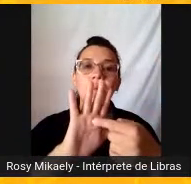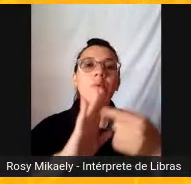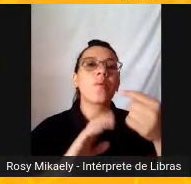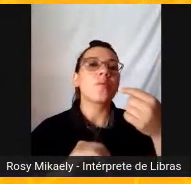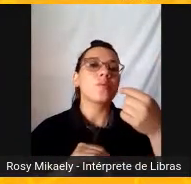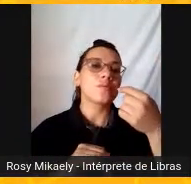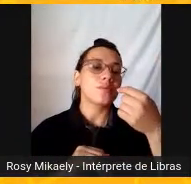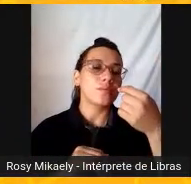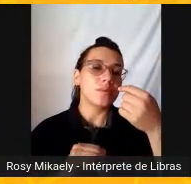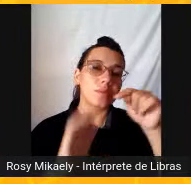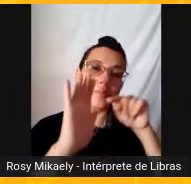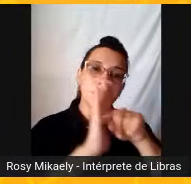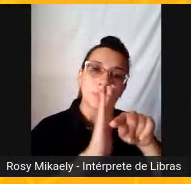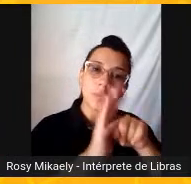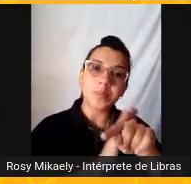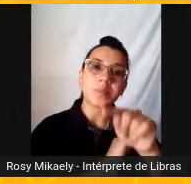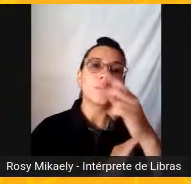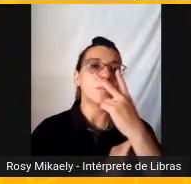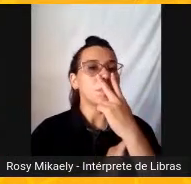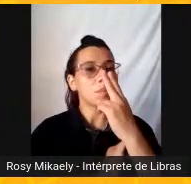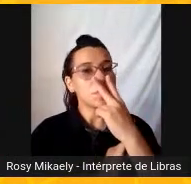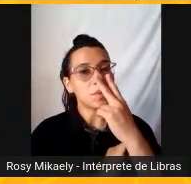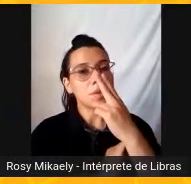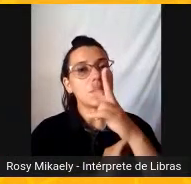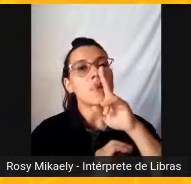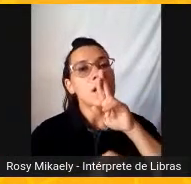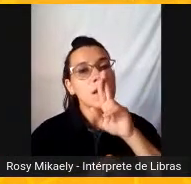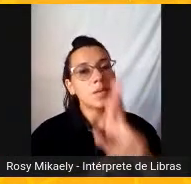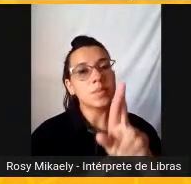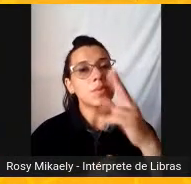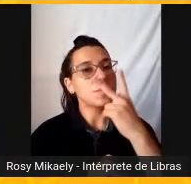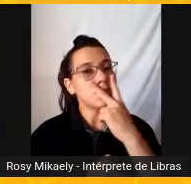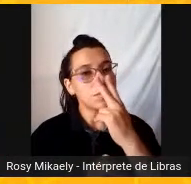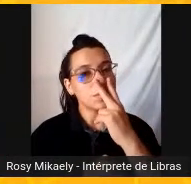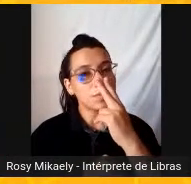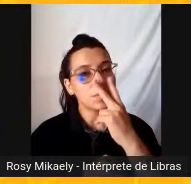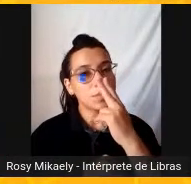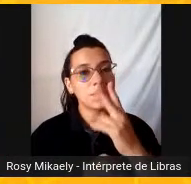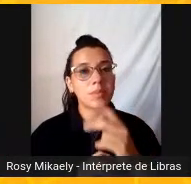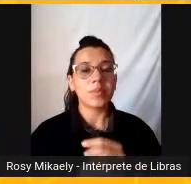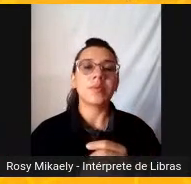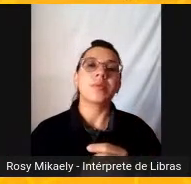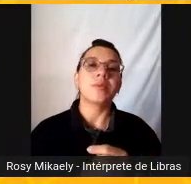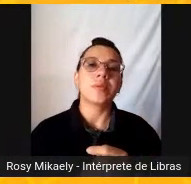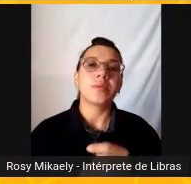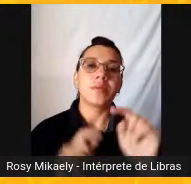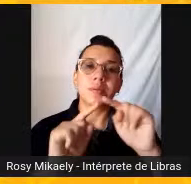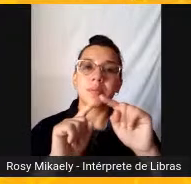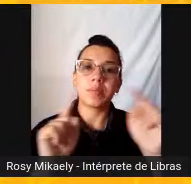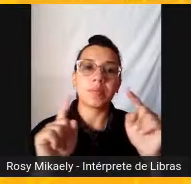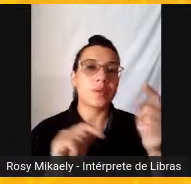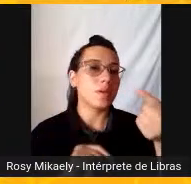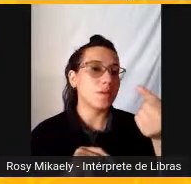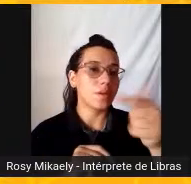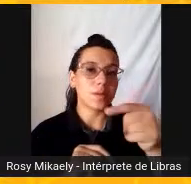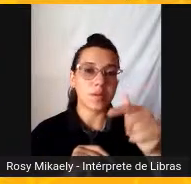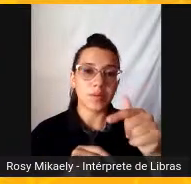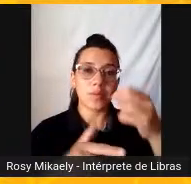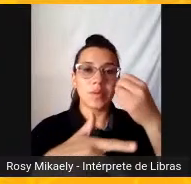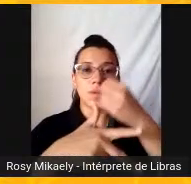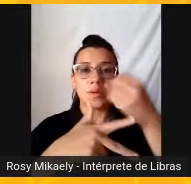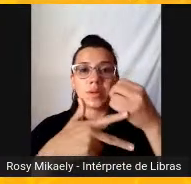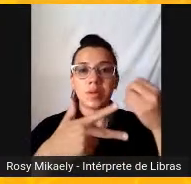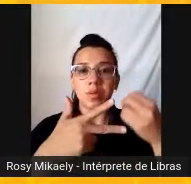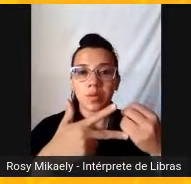resposta Que o pessoal Chama de pegadinha Não é pegadinha No Enem Não tem pegadinha No Enem